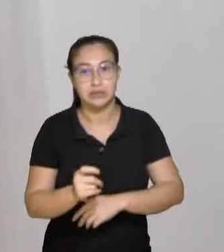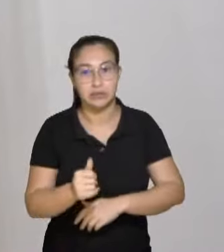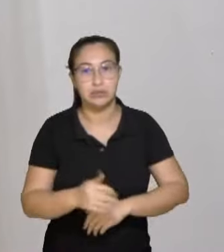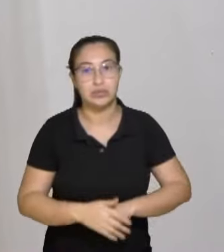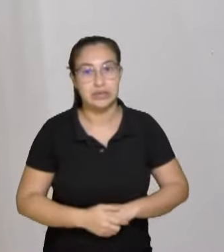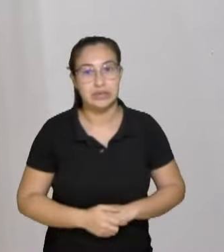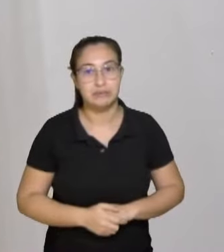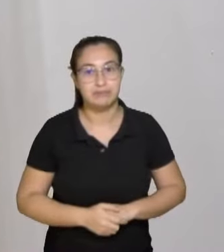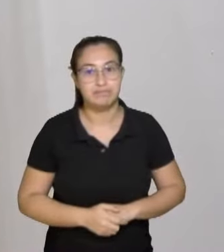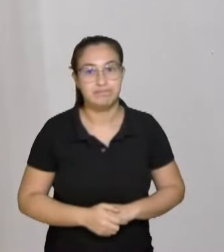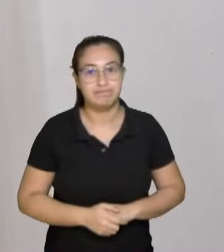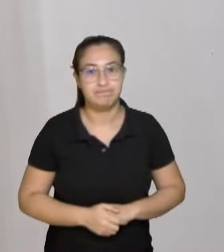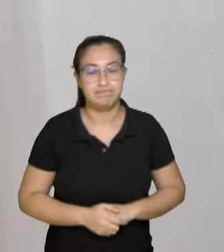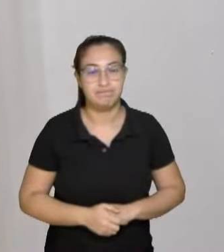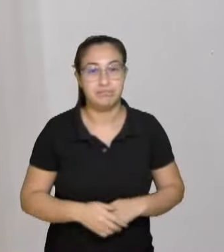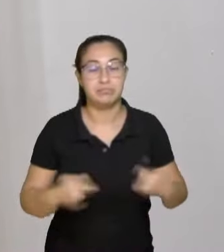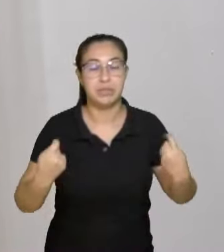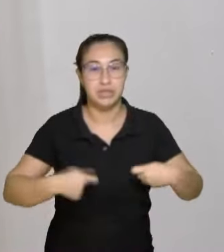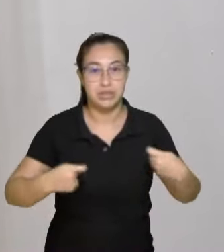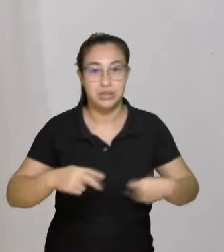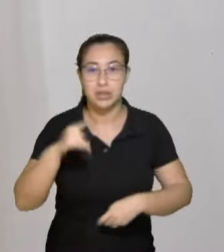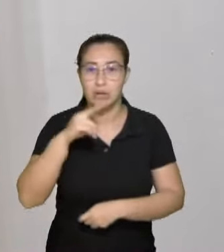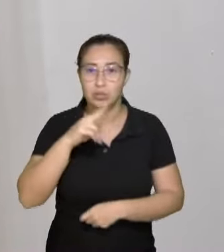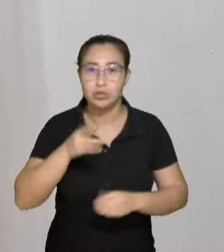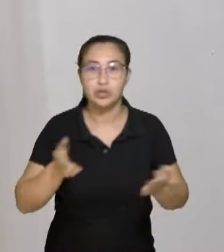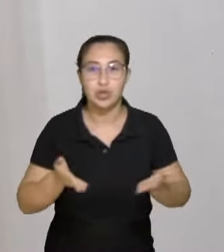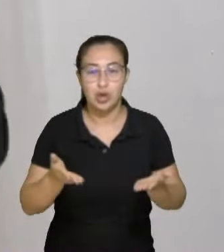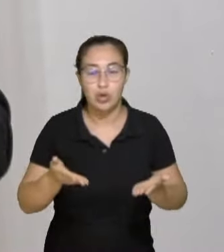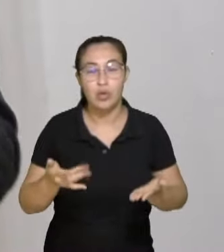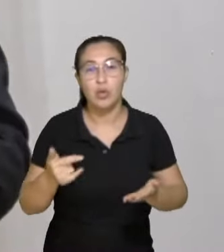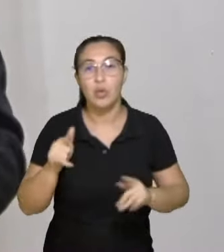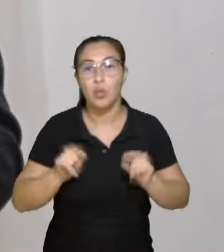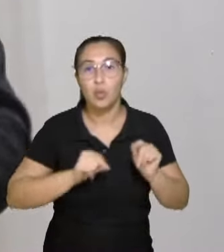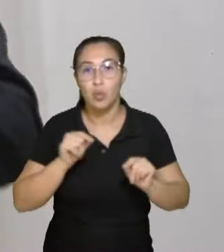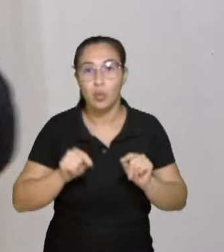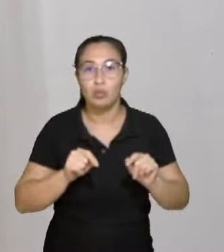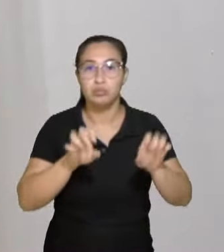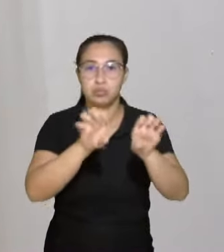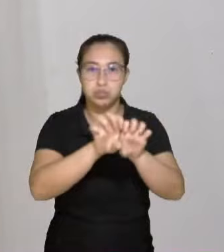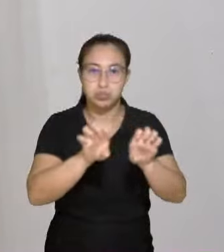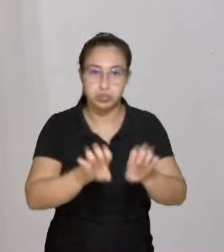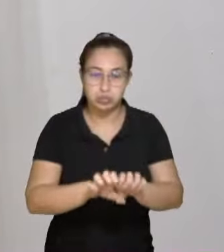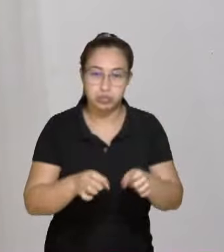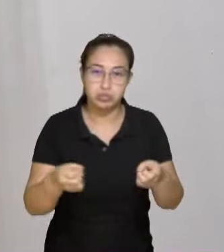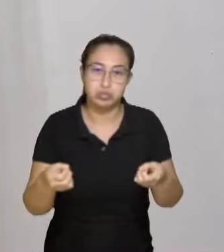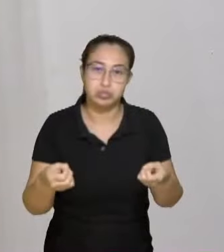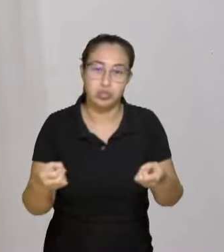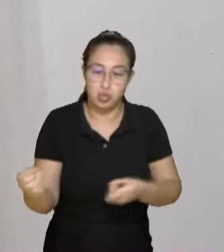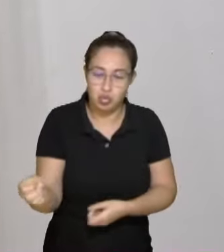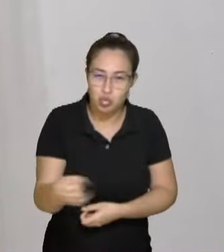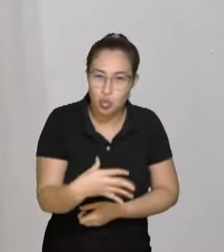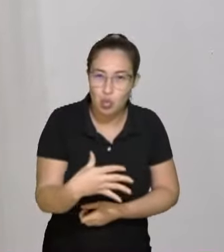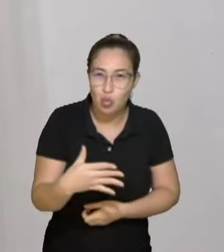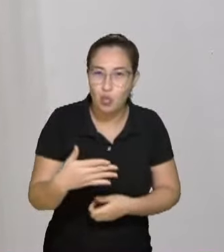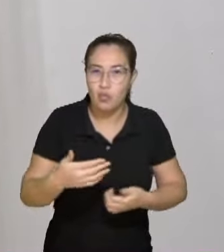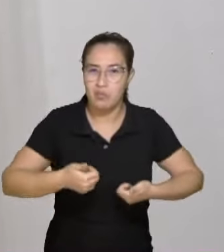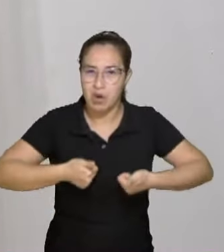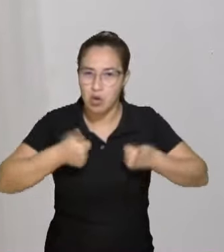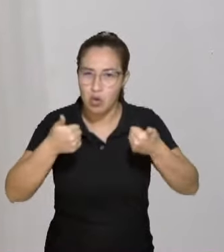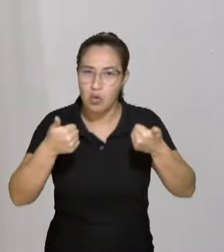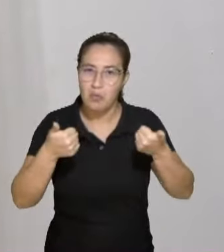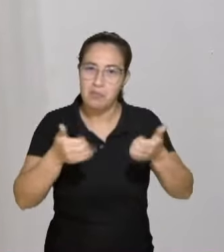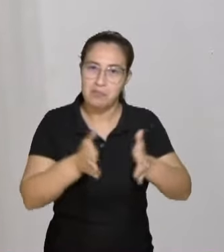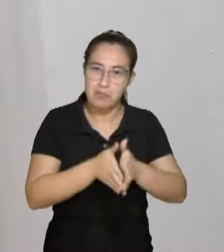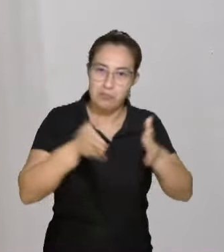limite. E que precisa-se cada vez mais uma estrutura mais moderna, uma estrutura maior que